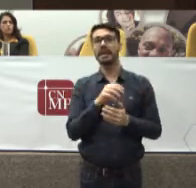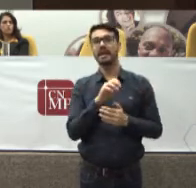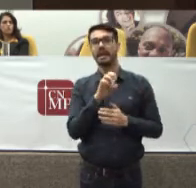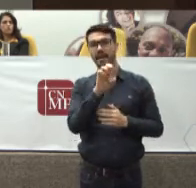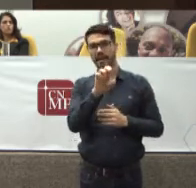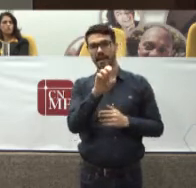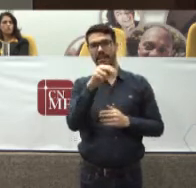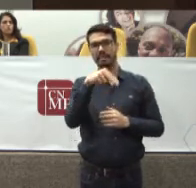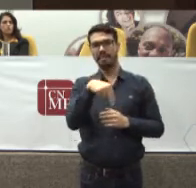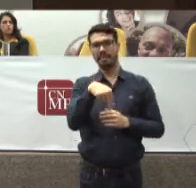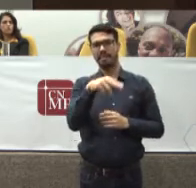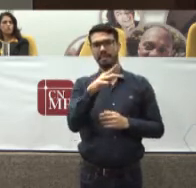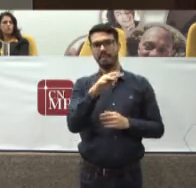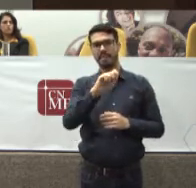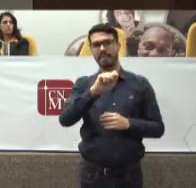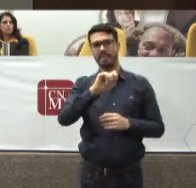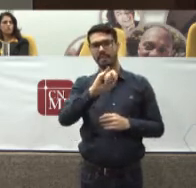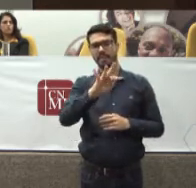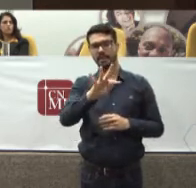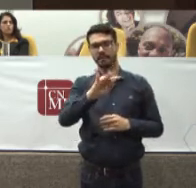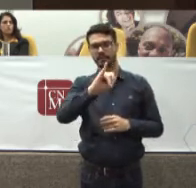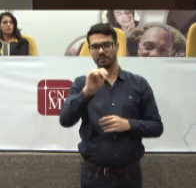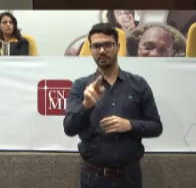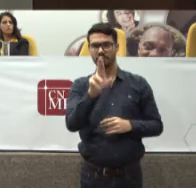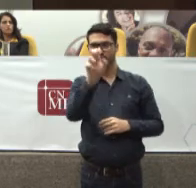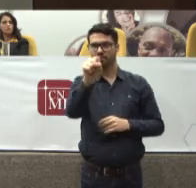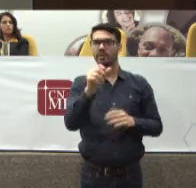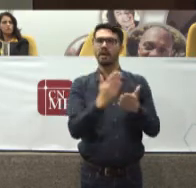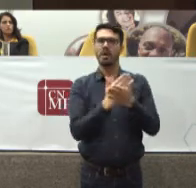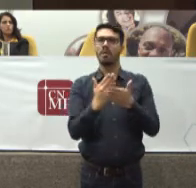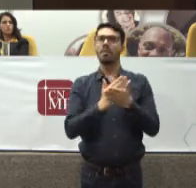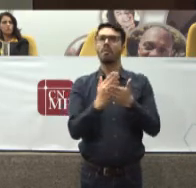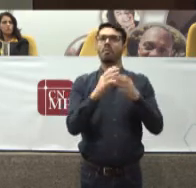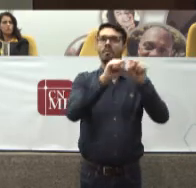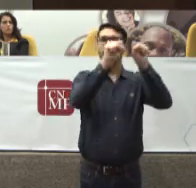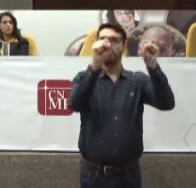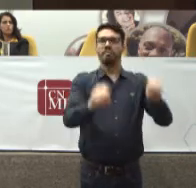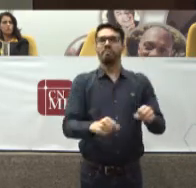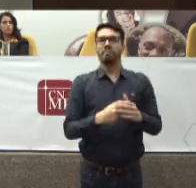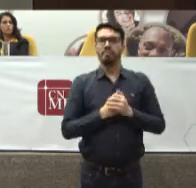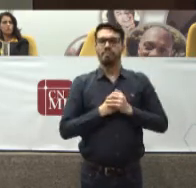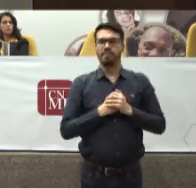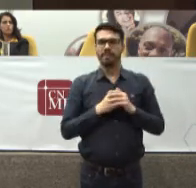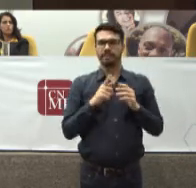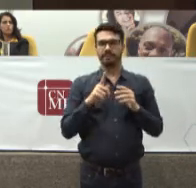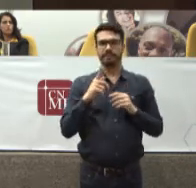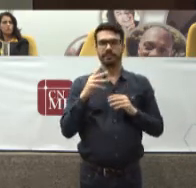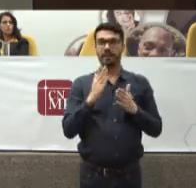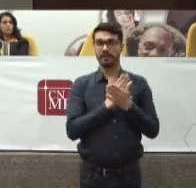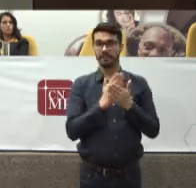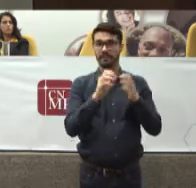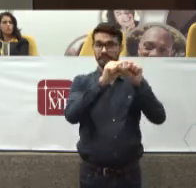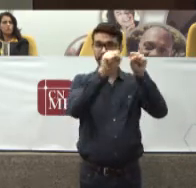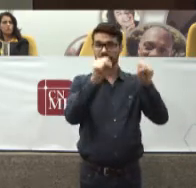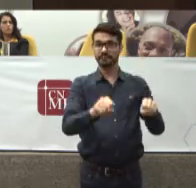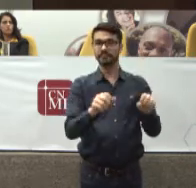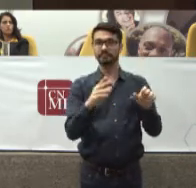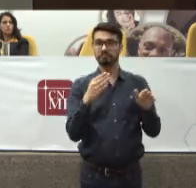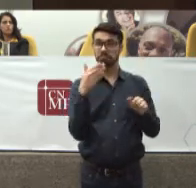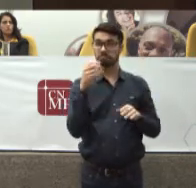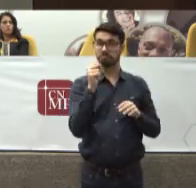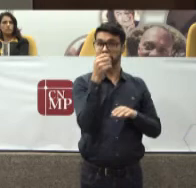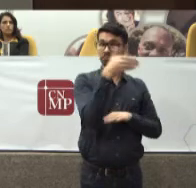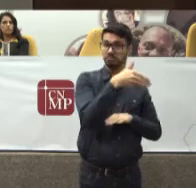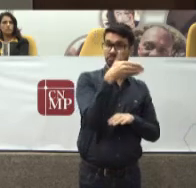Nessa página Eu trago aqui Alguns bancos de dados E os slides Vão ficar à disposição Alguns bancos de dados Onde podem ser